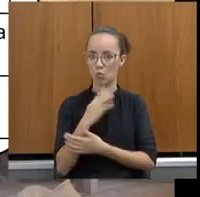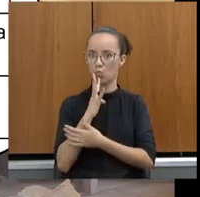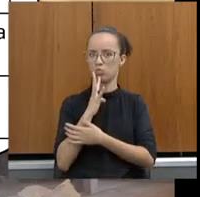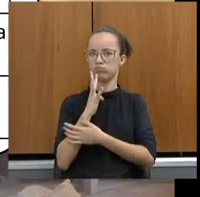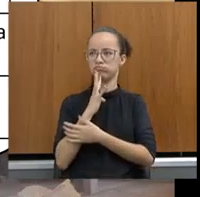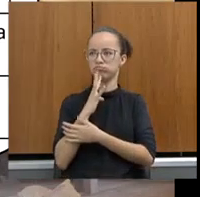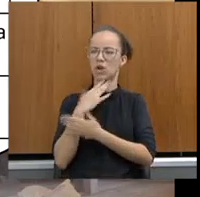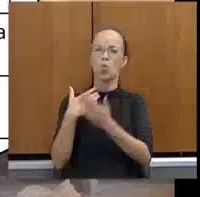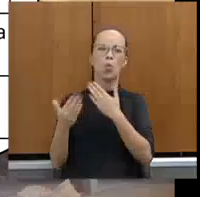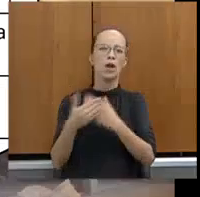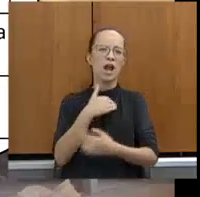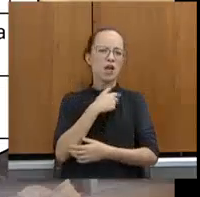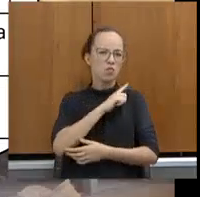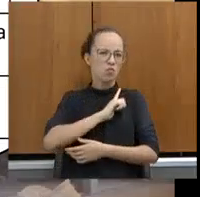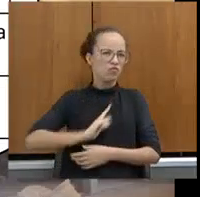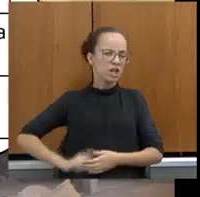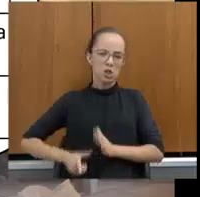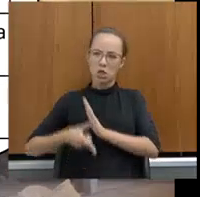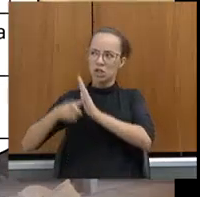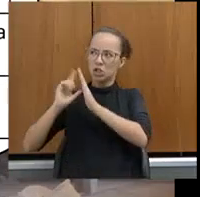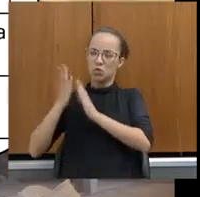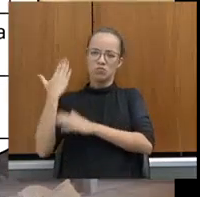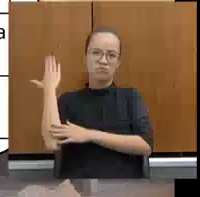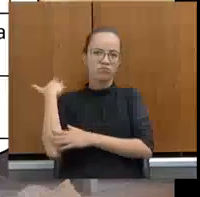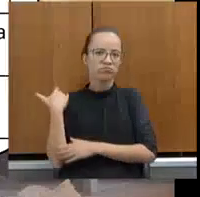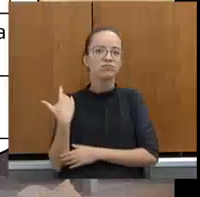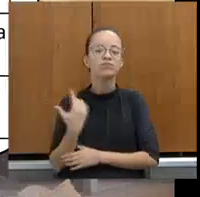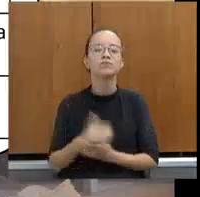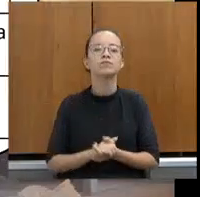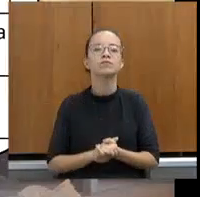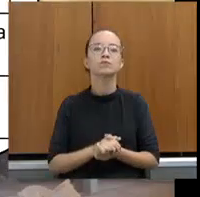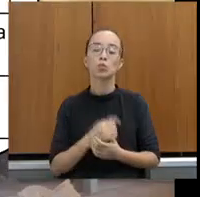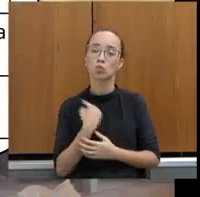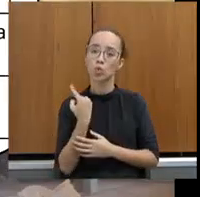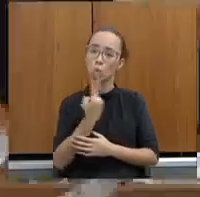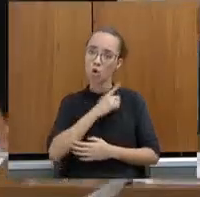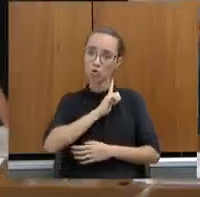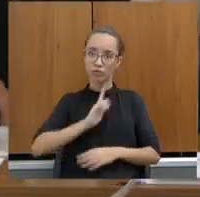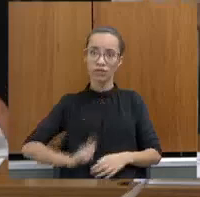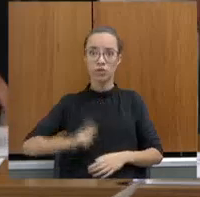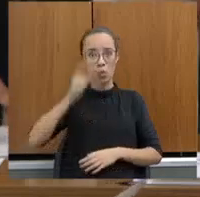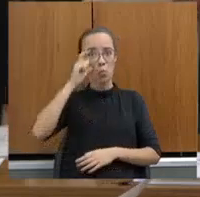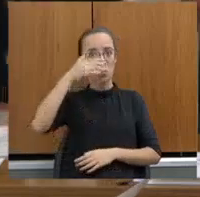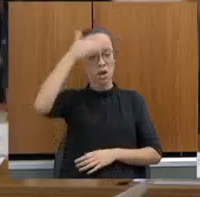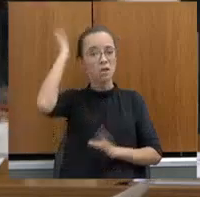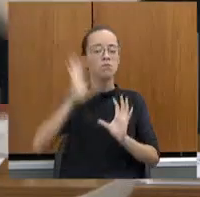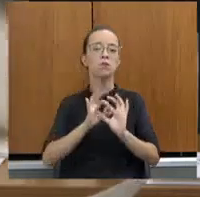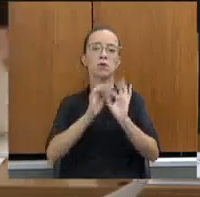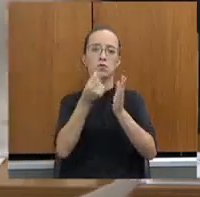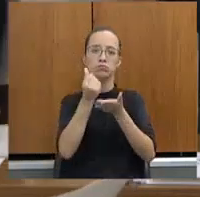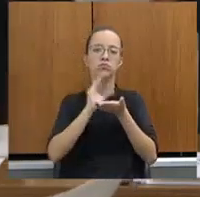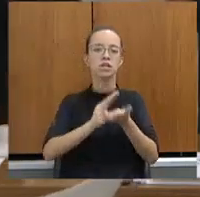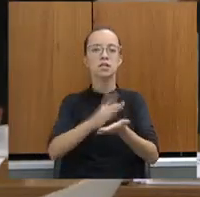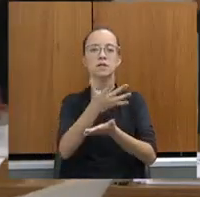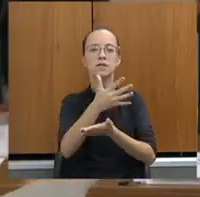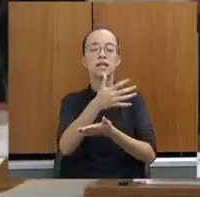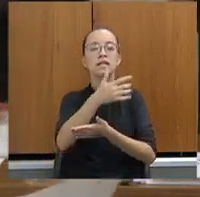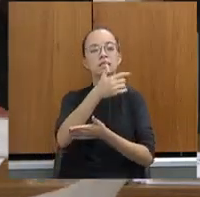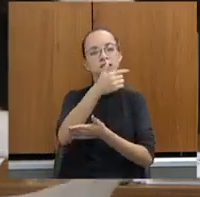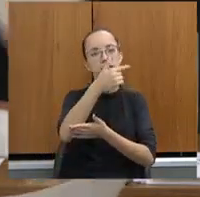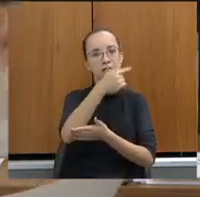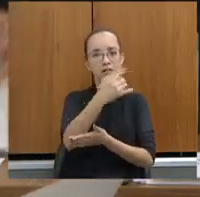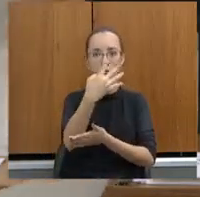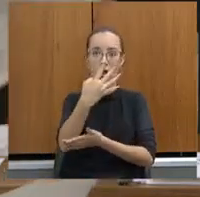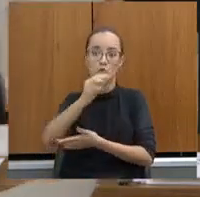qualquer governo anterior. o governo, o nosso governador, Romeu Zema, liberou uma verba em torno de 74 milhões